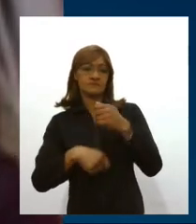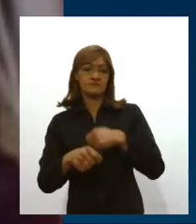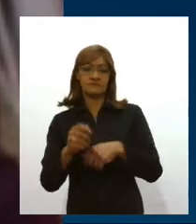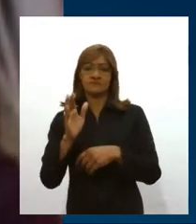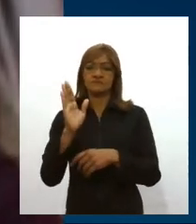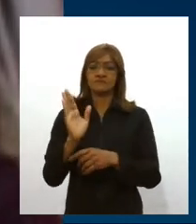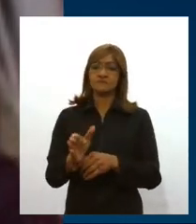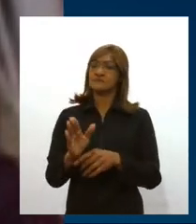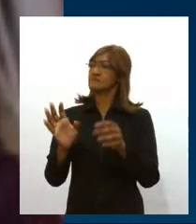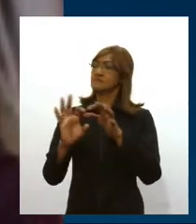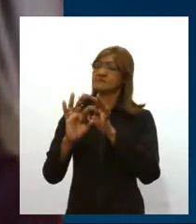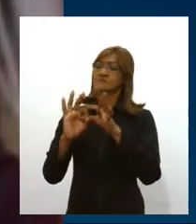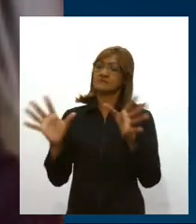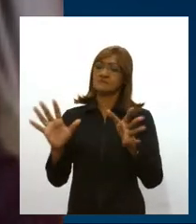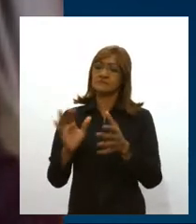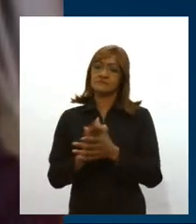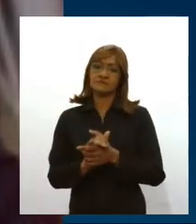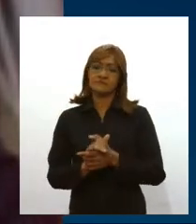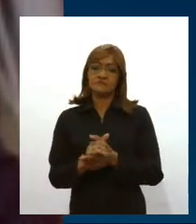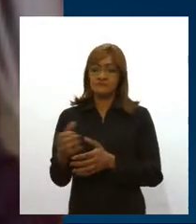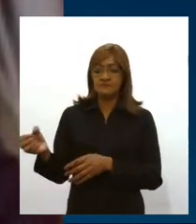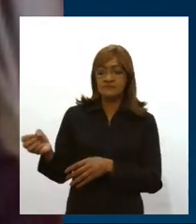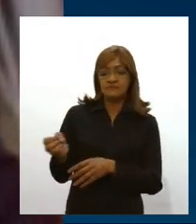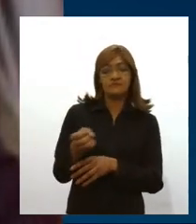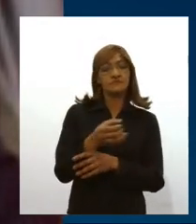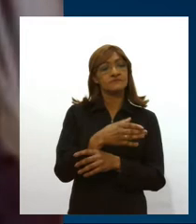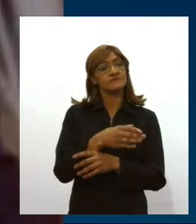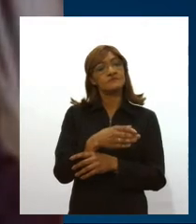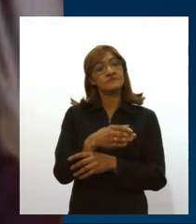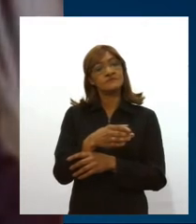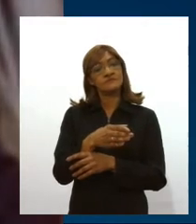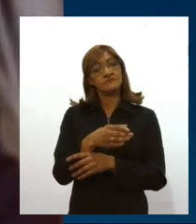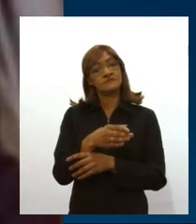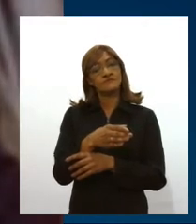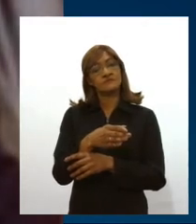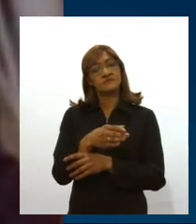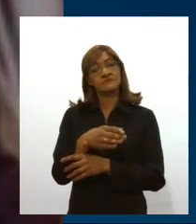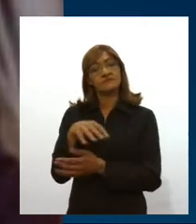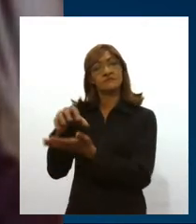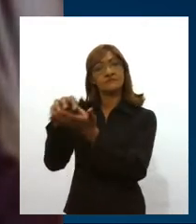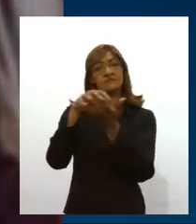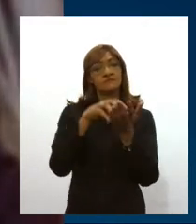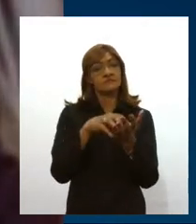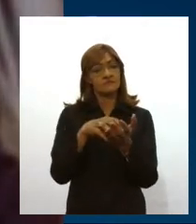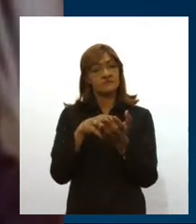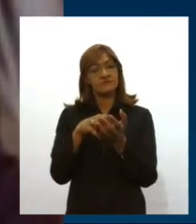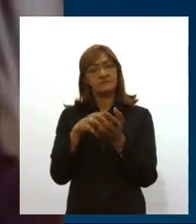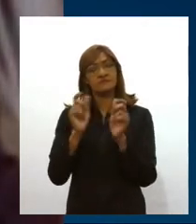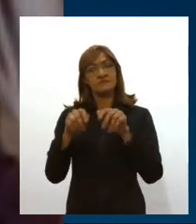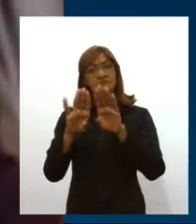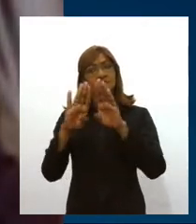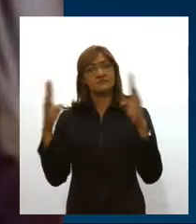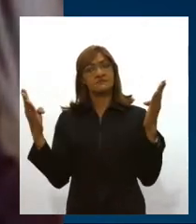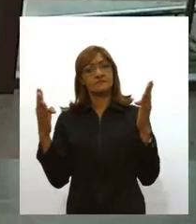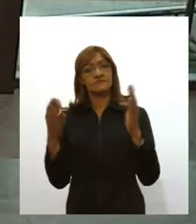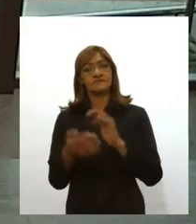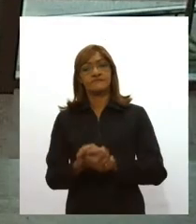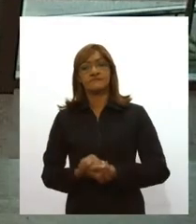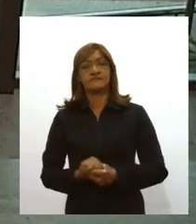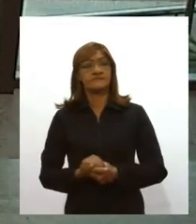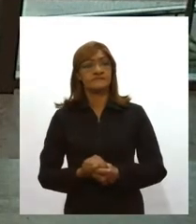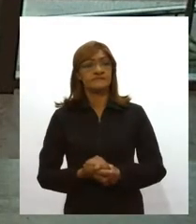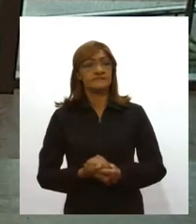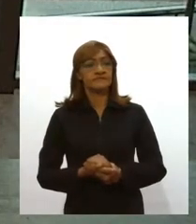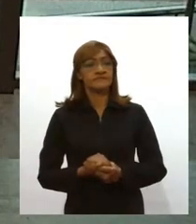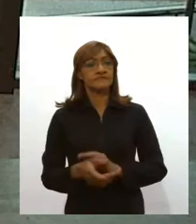autorizada, foi ampliada, e novos setores foram permitidos que funcionassem. Agora, muita gente